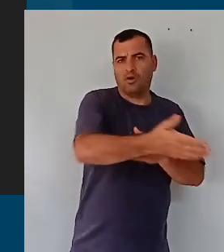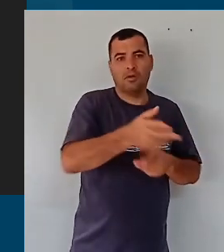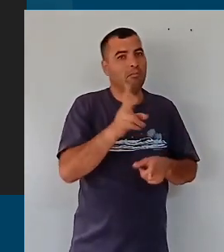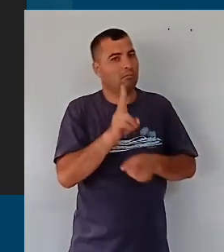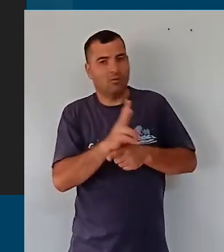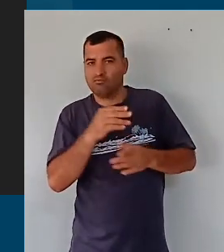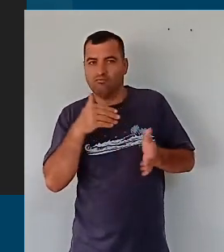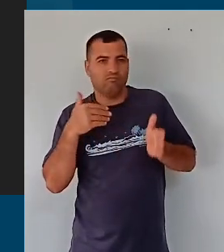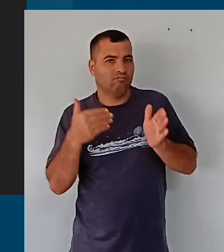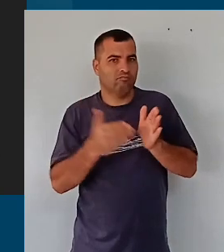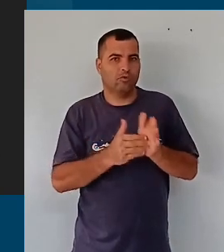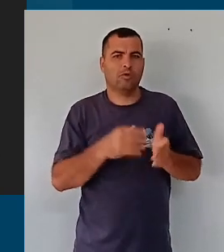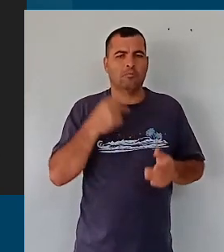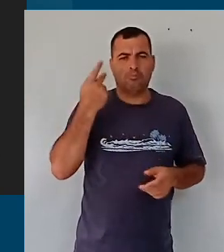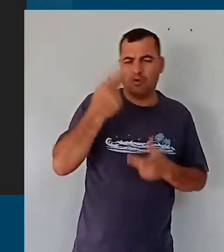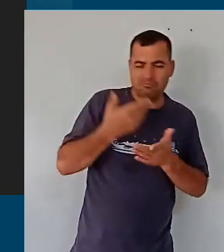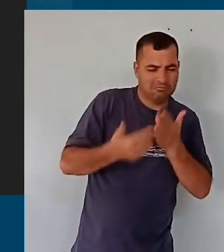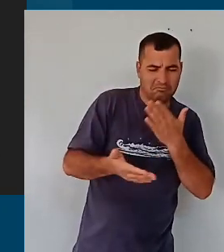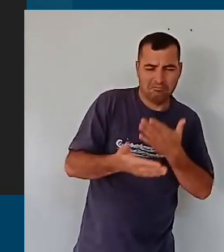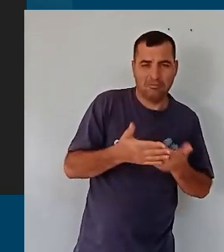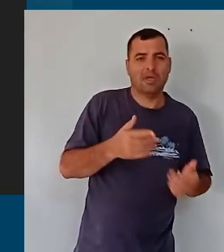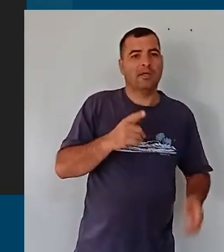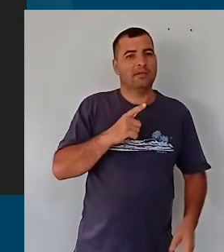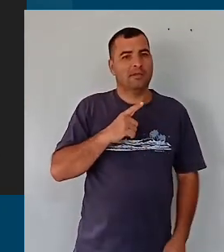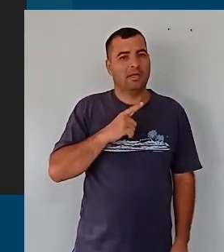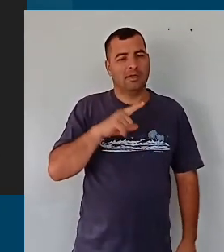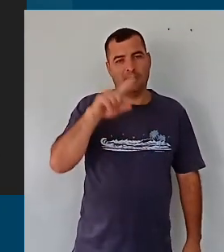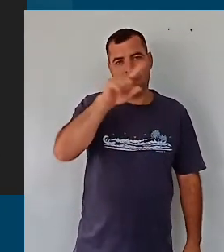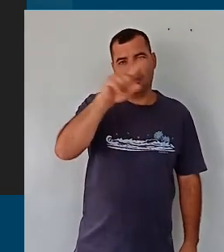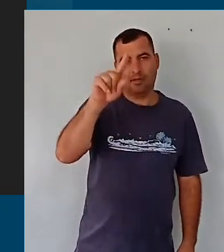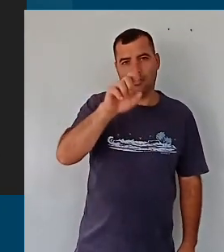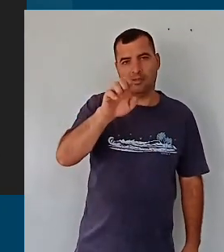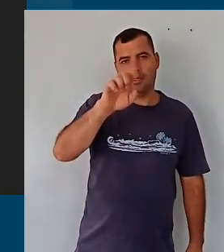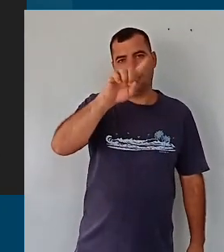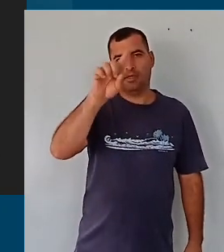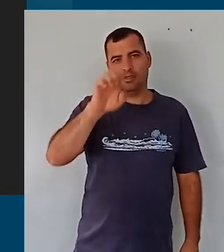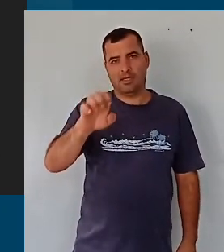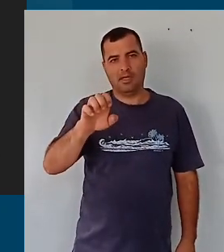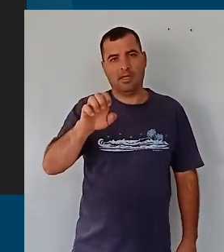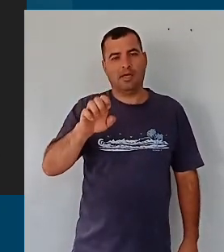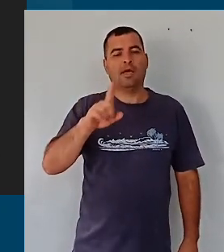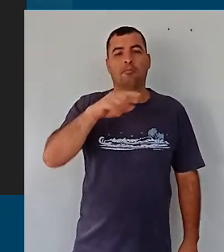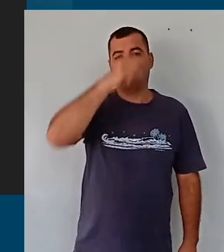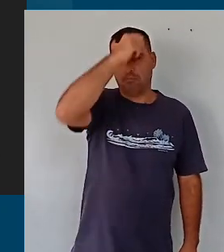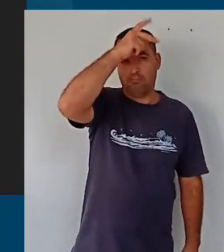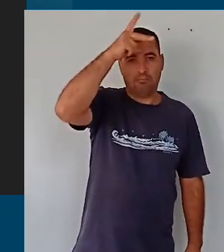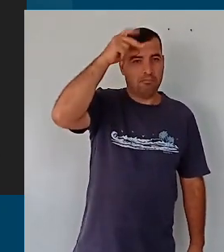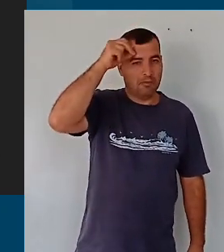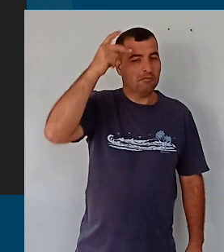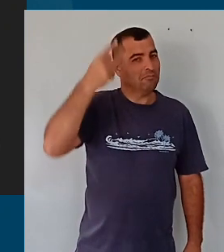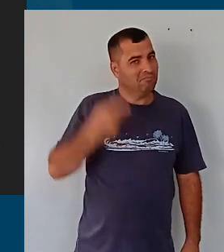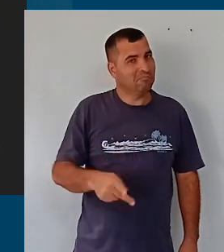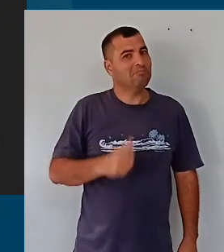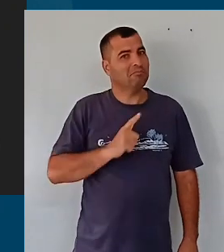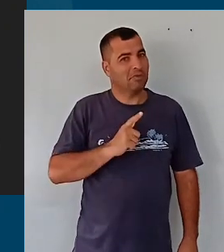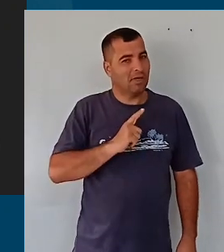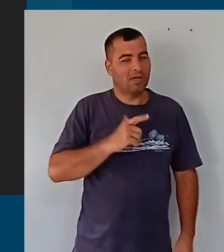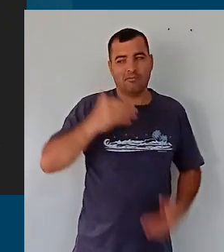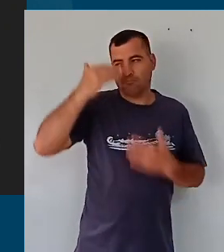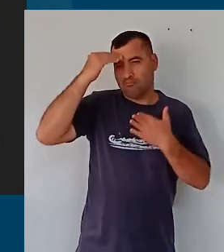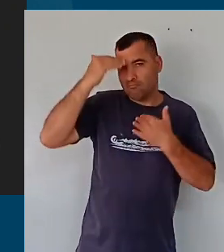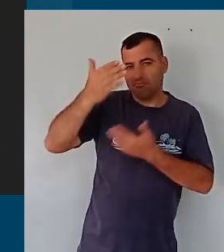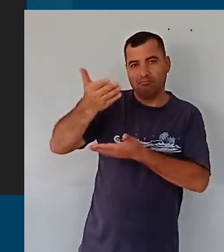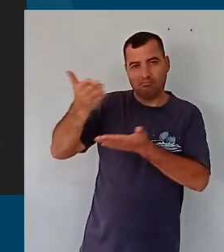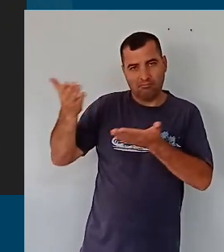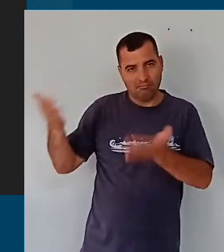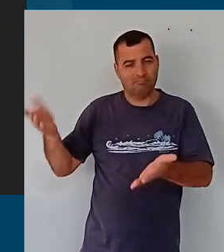políticas, seja lá o que for. Então, o Zezé merece todo o meu respeito, em nome dele, eu quero aqui